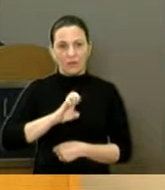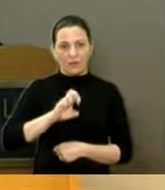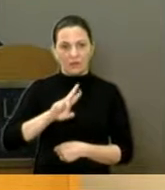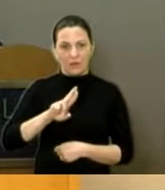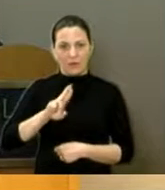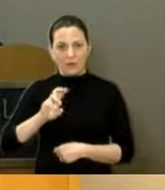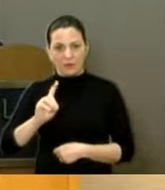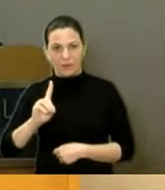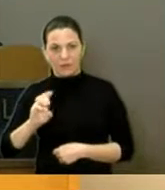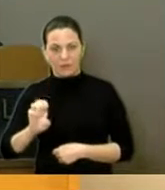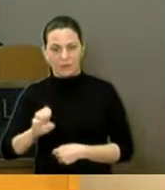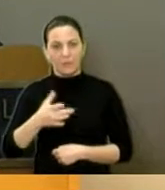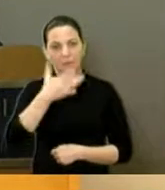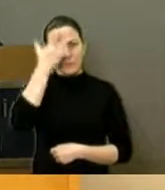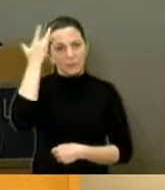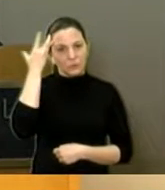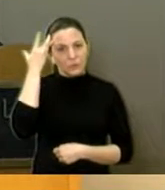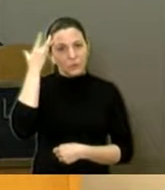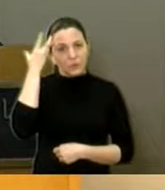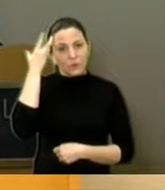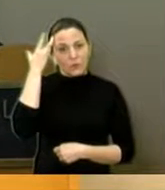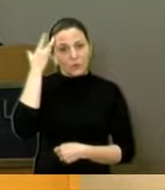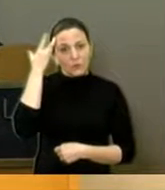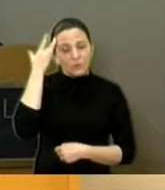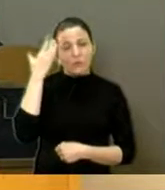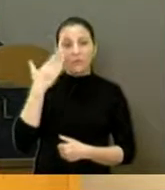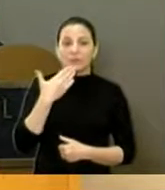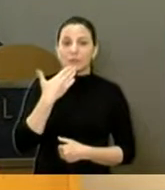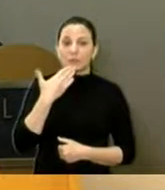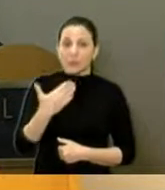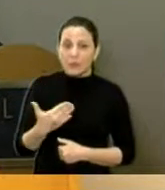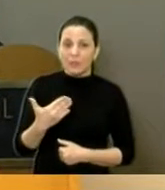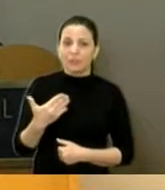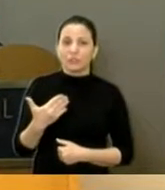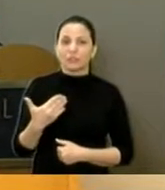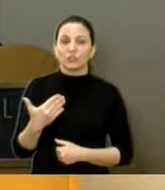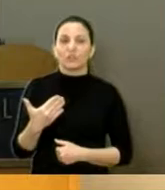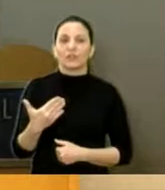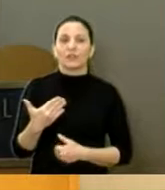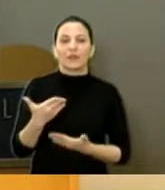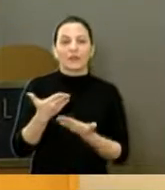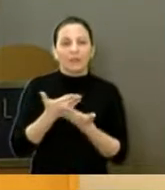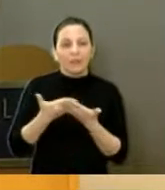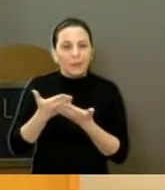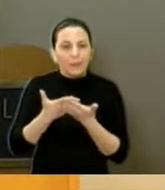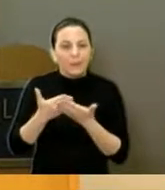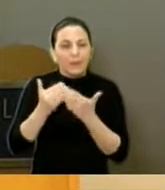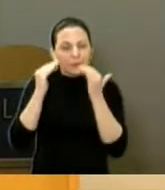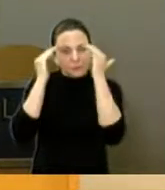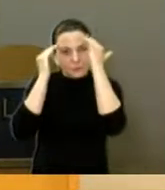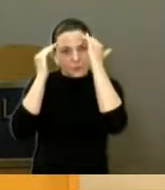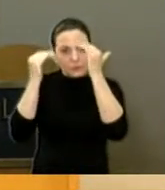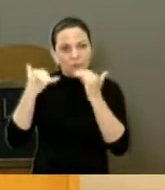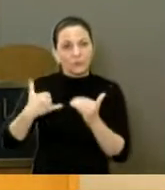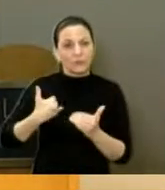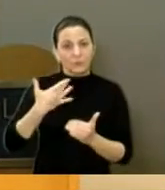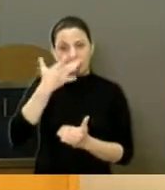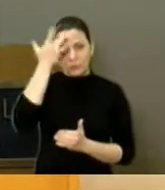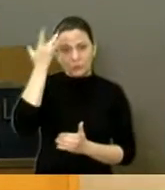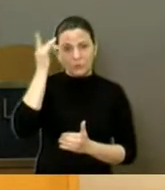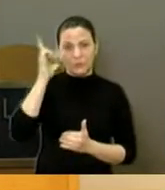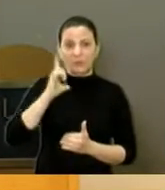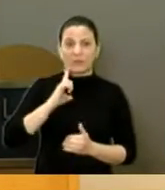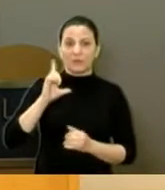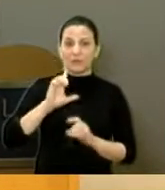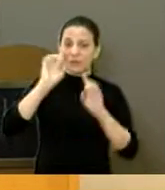que reivindicam tratamento mais respeitoso pela nossa cidade, pessoas essas com deficiências, como